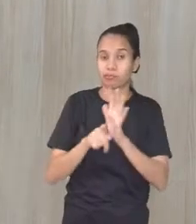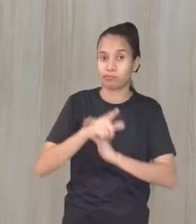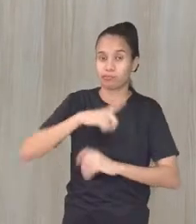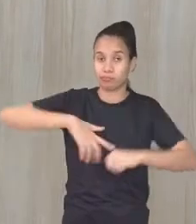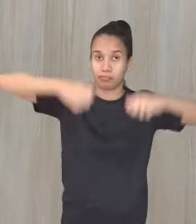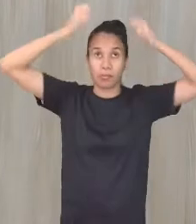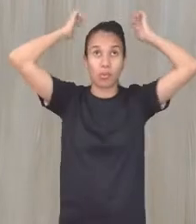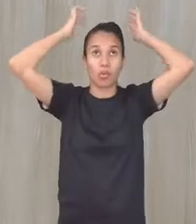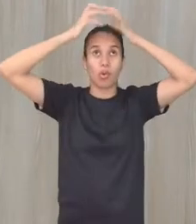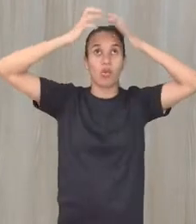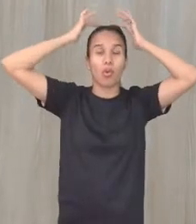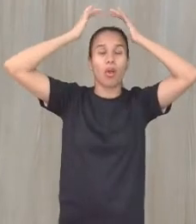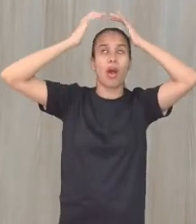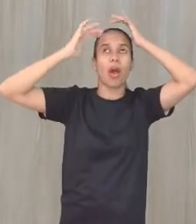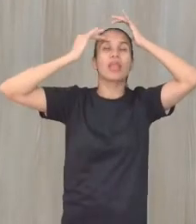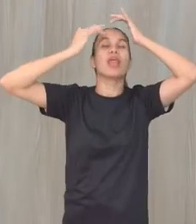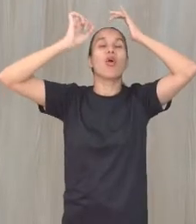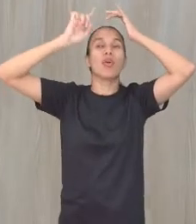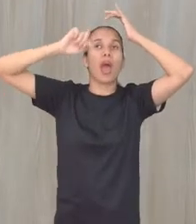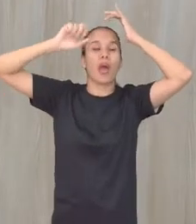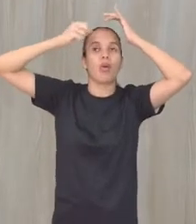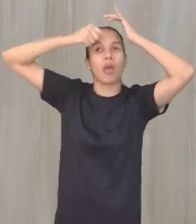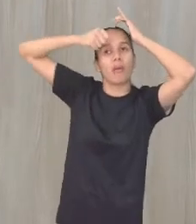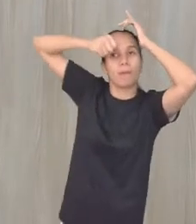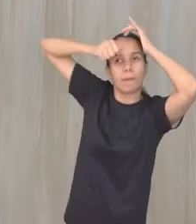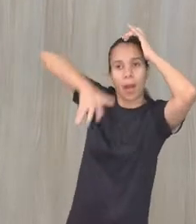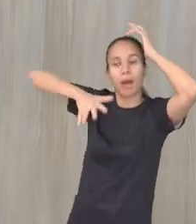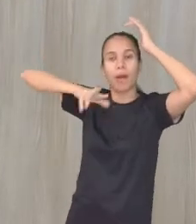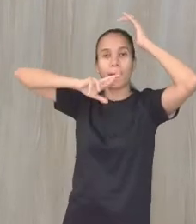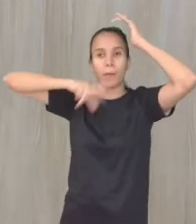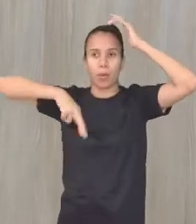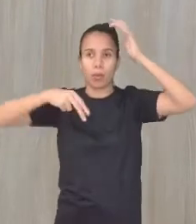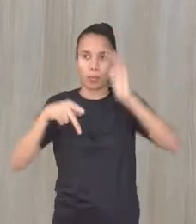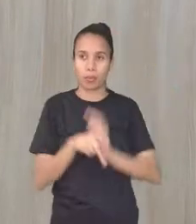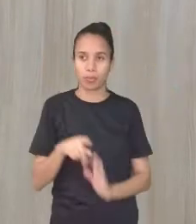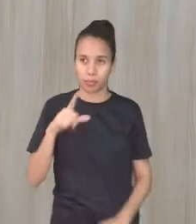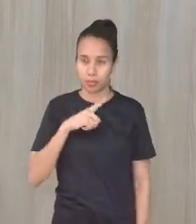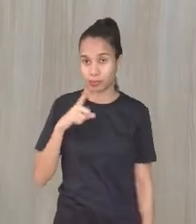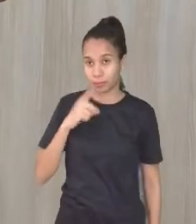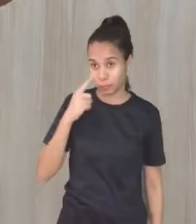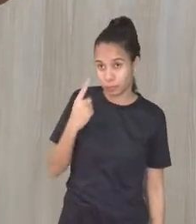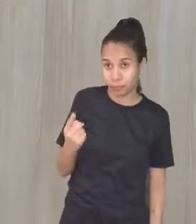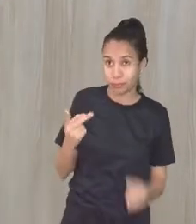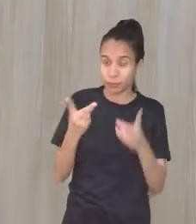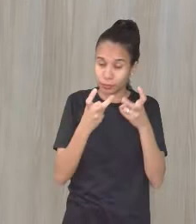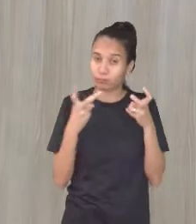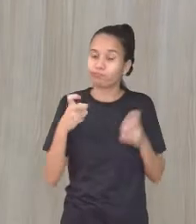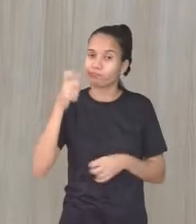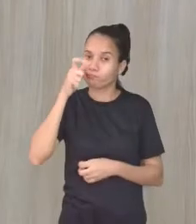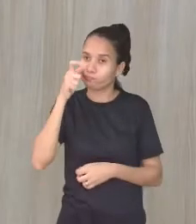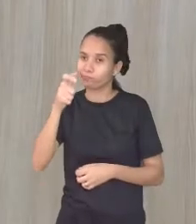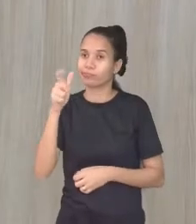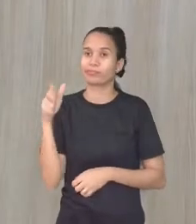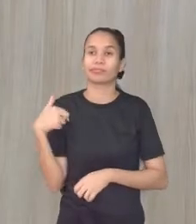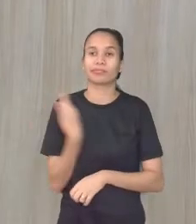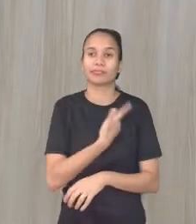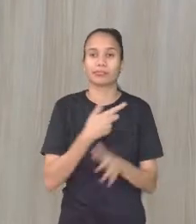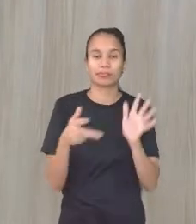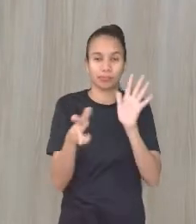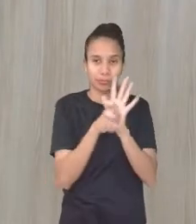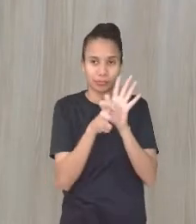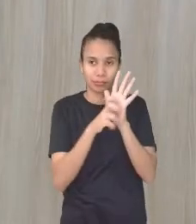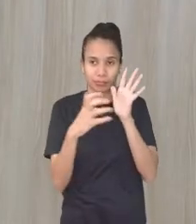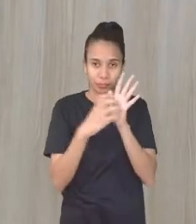lá codificar e mandar imediatamente, instantaneamente a resposta. Então veja que interessante a questão do nosso tato.